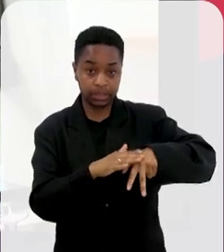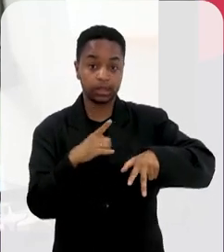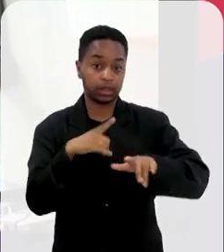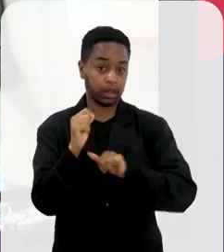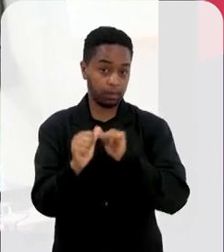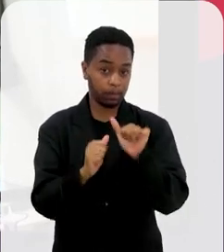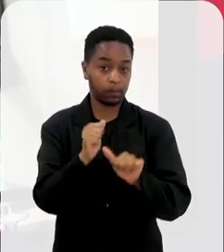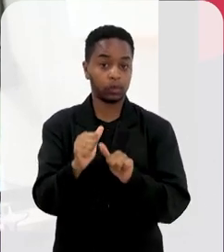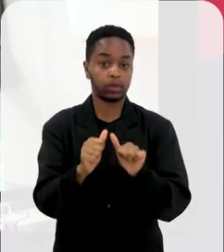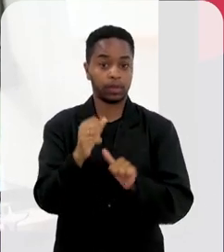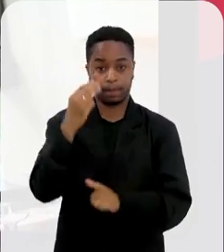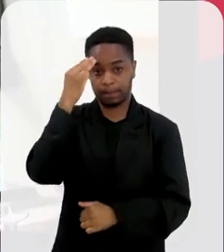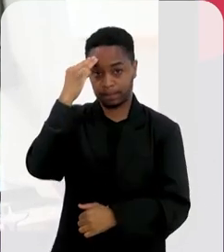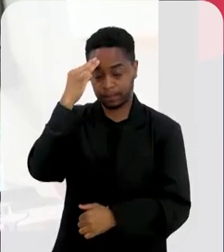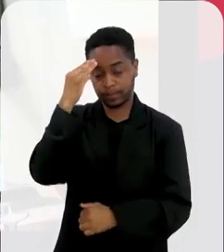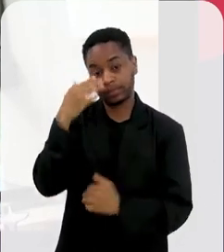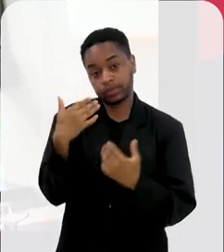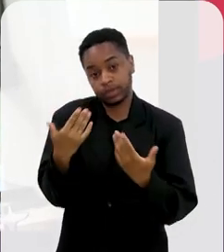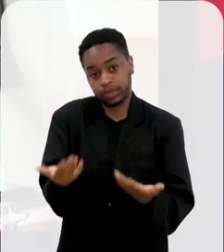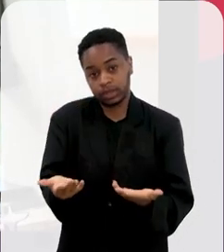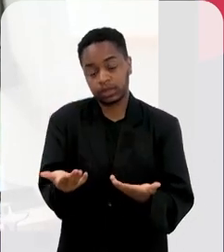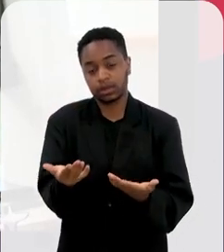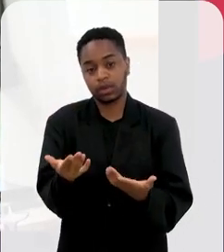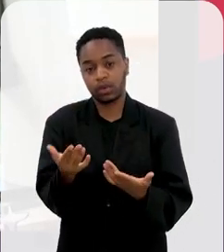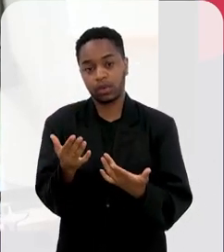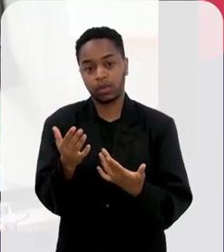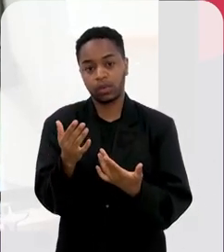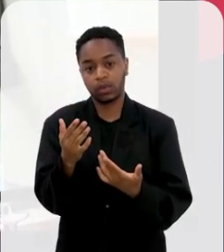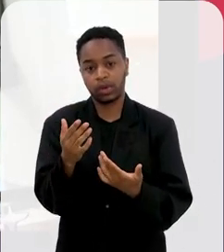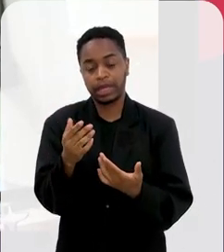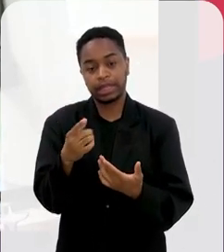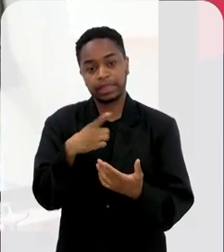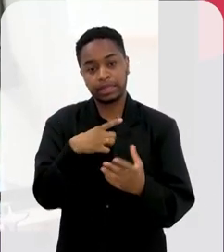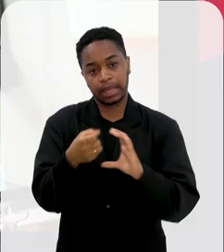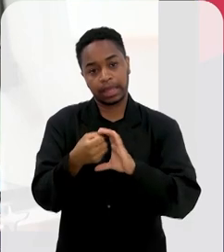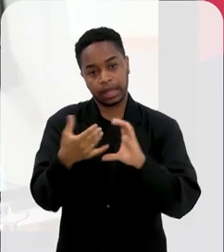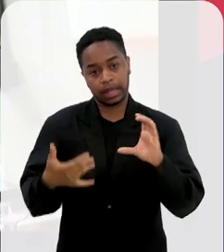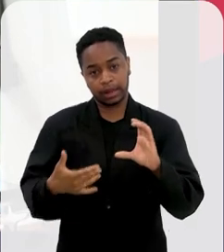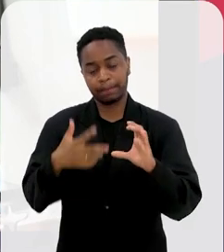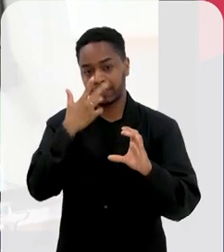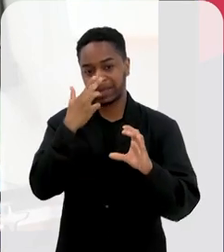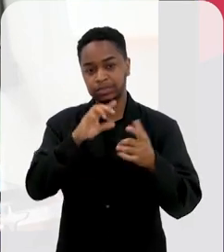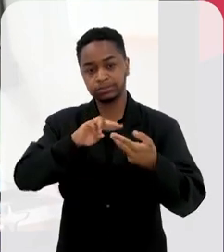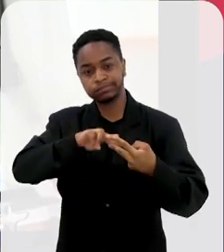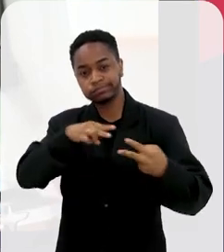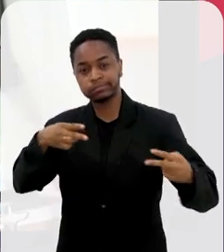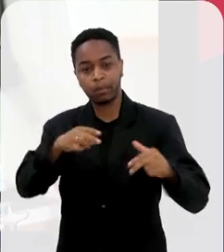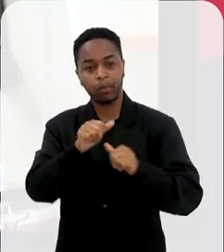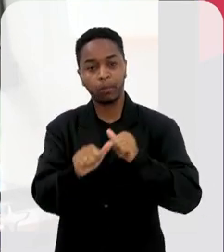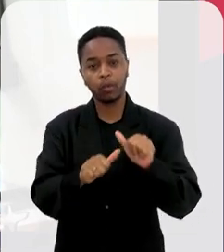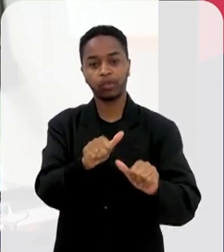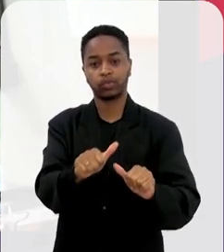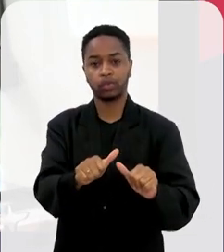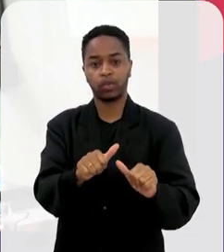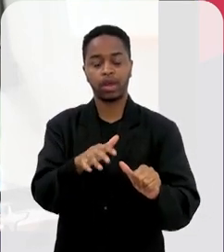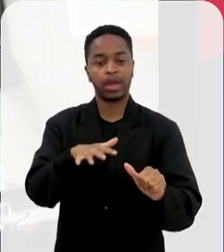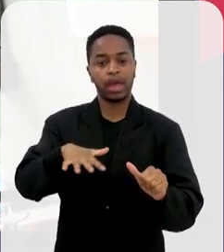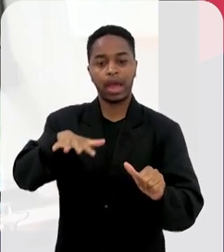que tinham alteração de memória, eles apresentavam uma mutação dessa